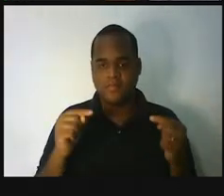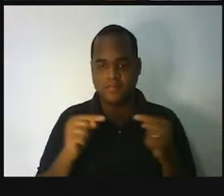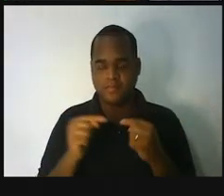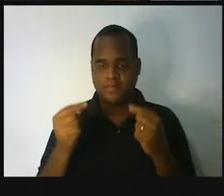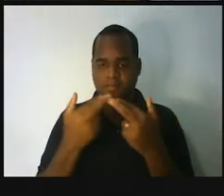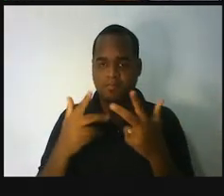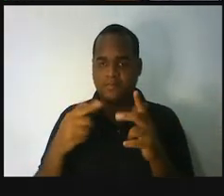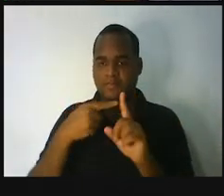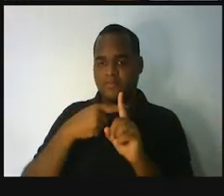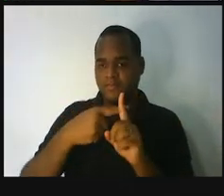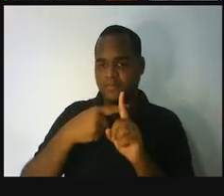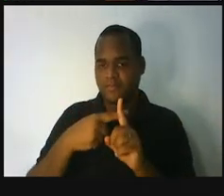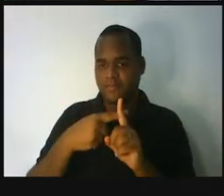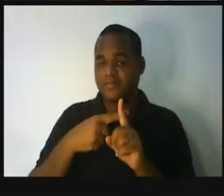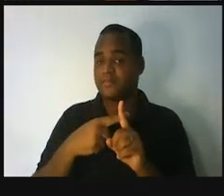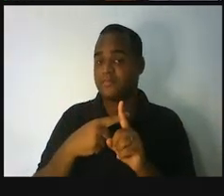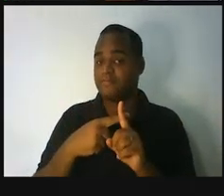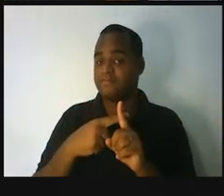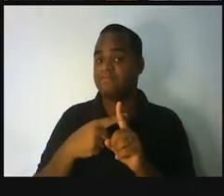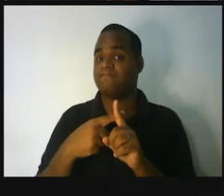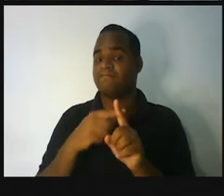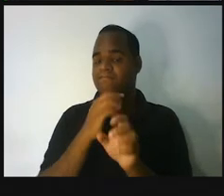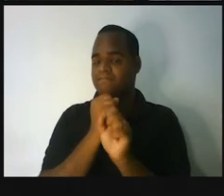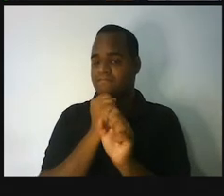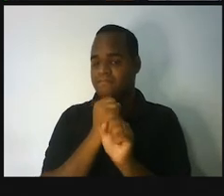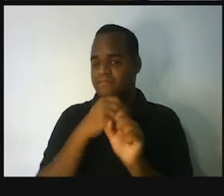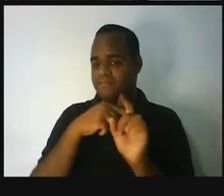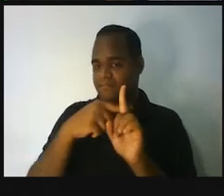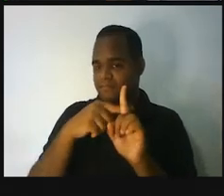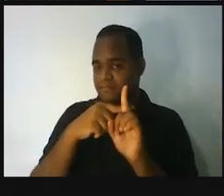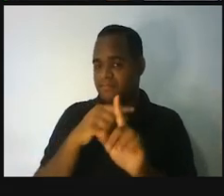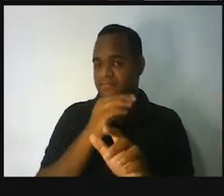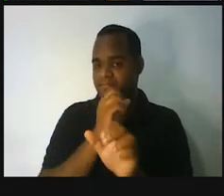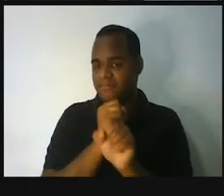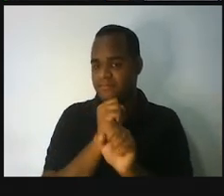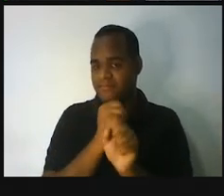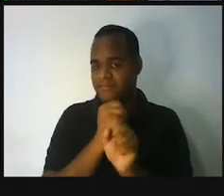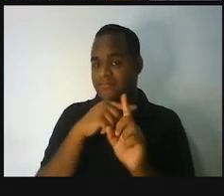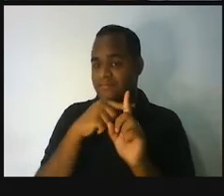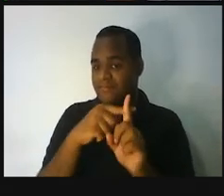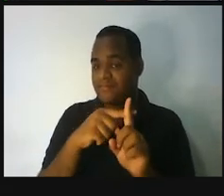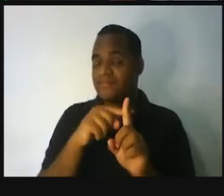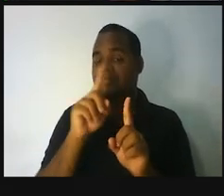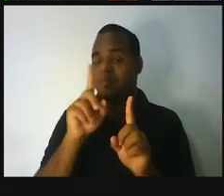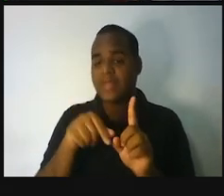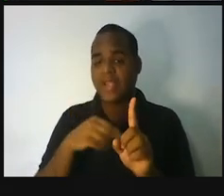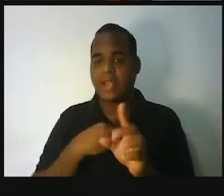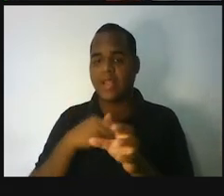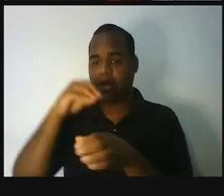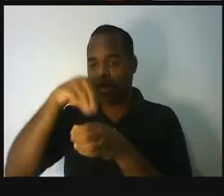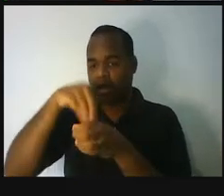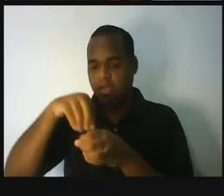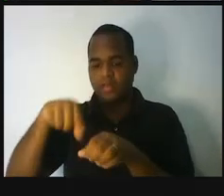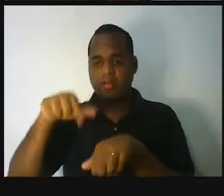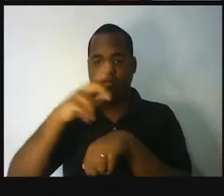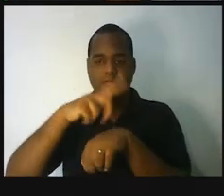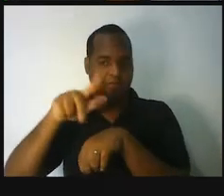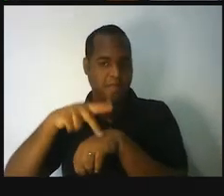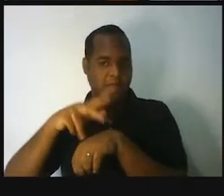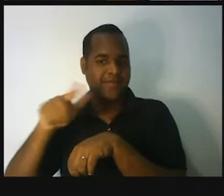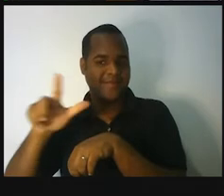adição, a famosa compra de mais, mais o fluxo internacional em 2011 foi